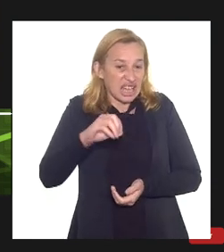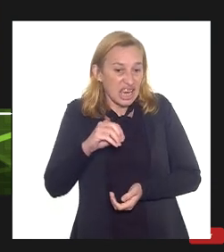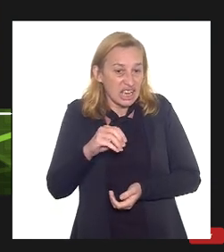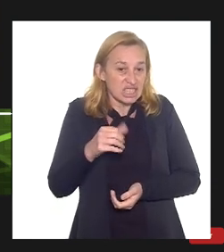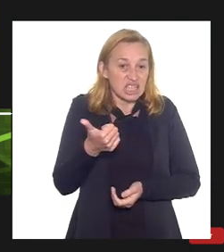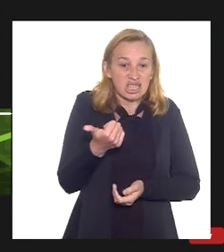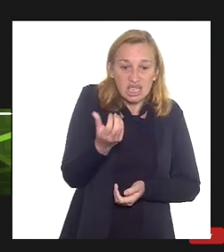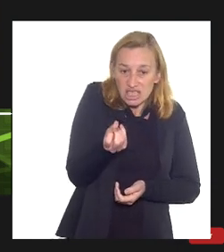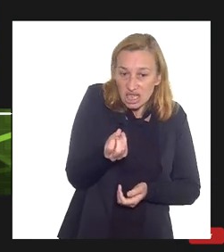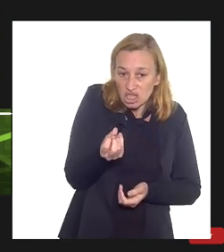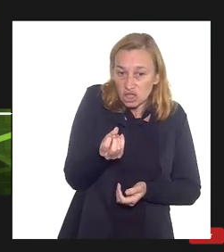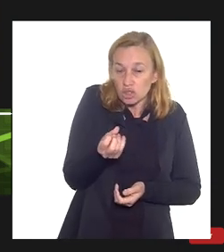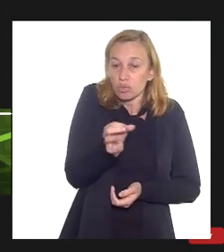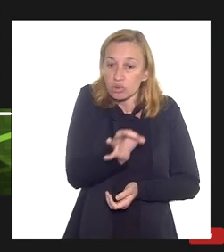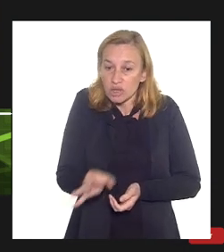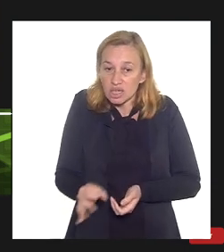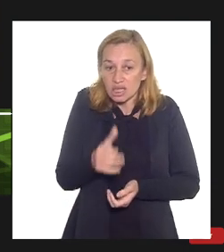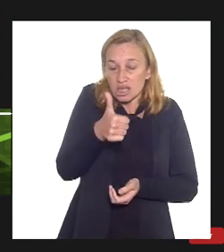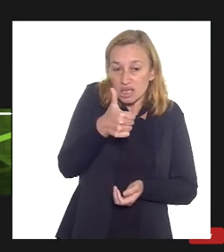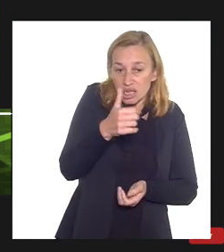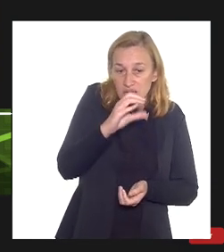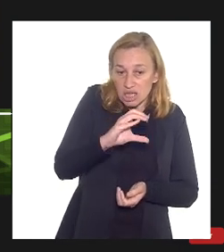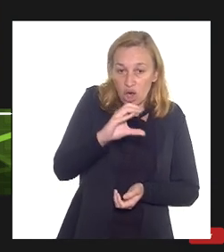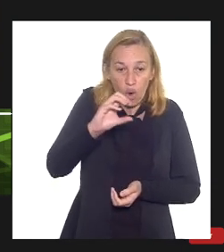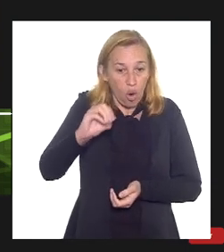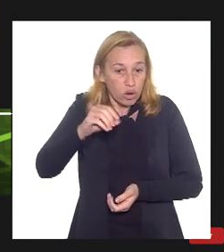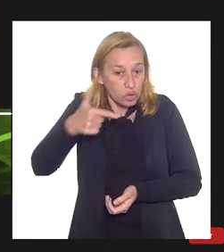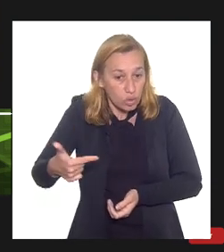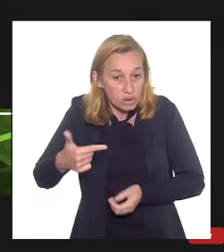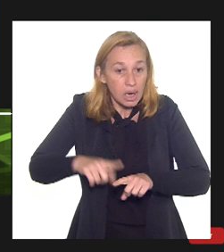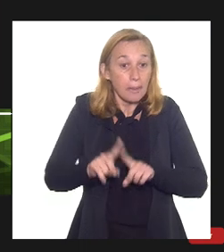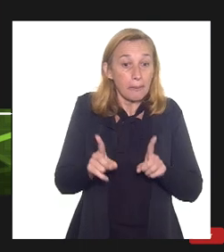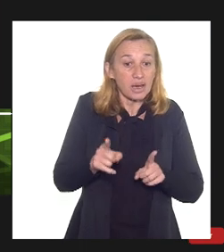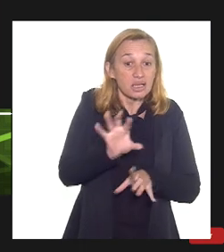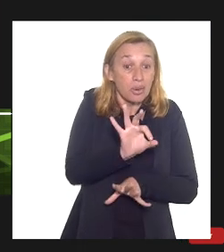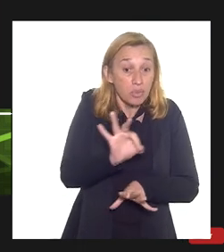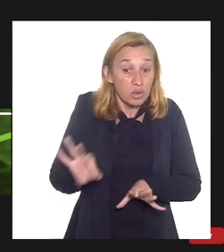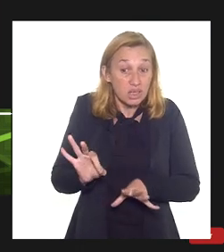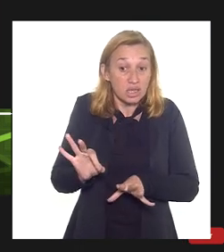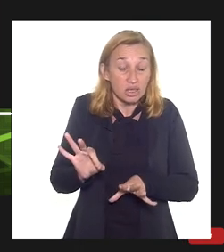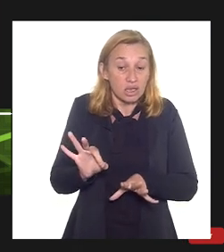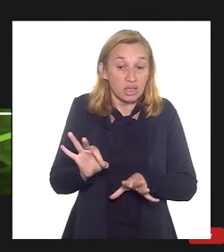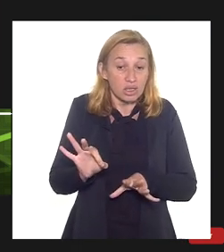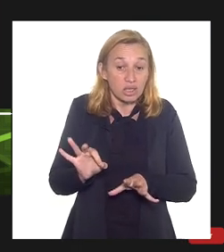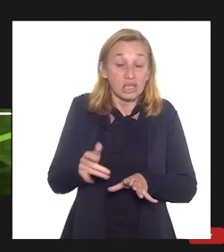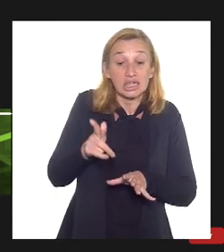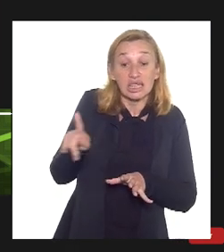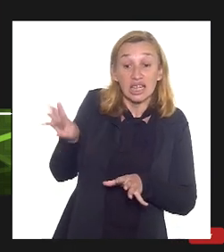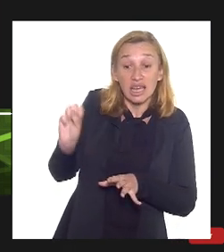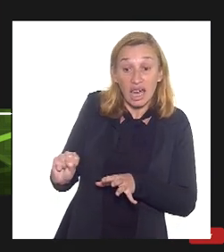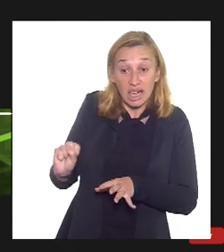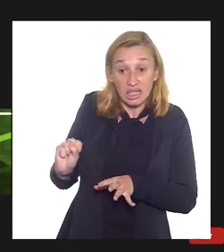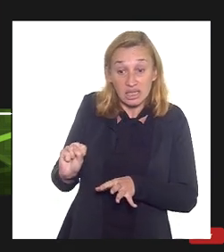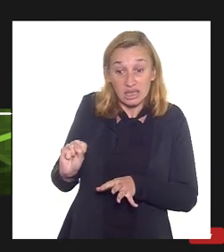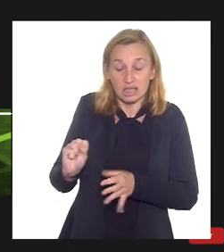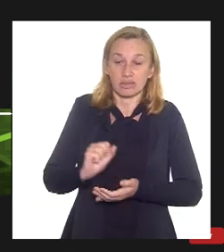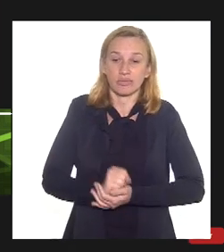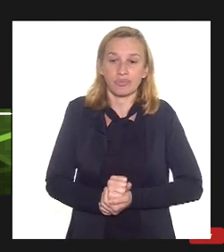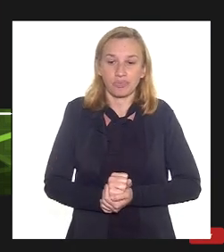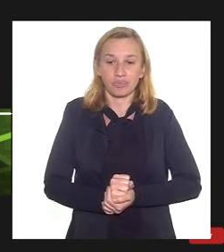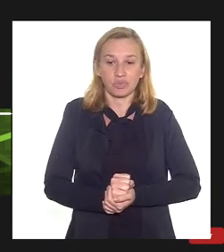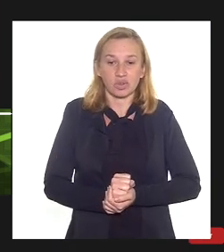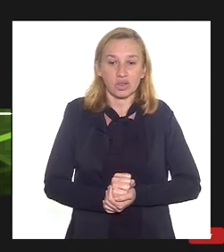16% de CO2 mas esse percentual na medida que eu vou exportando gás esse percentual vai aumentando